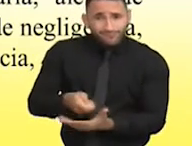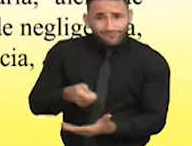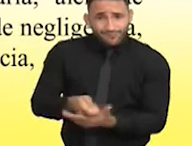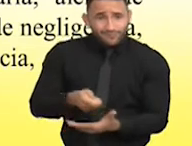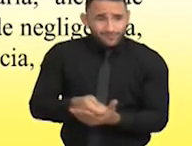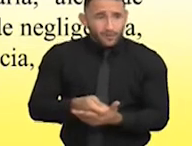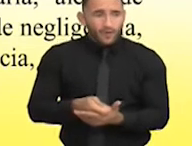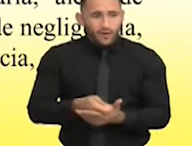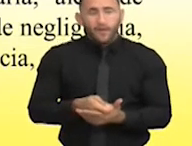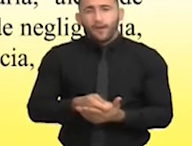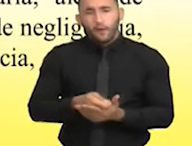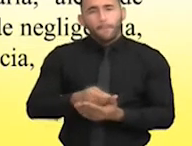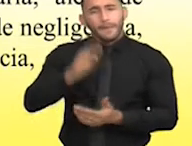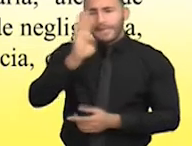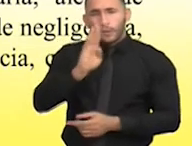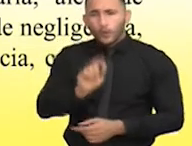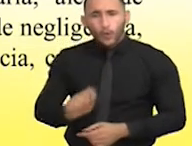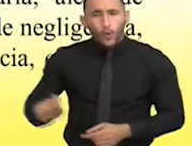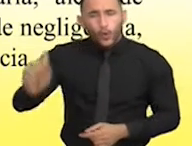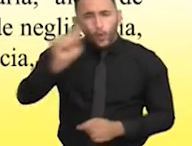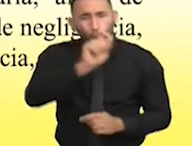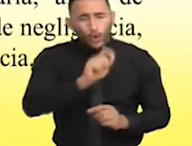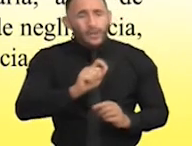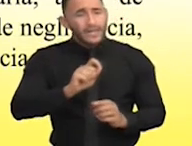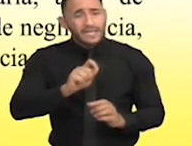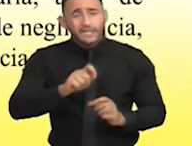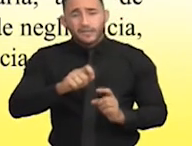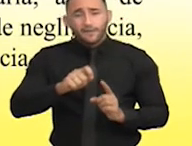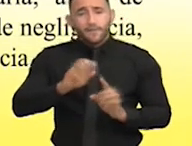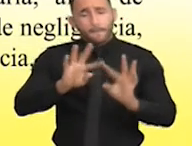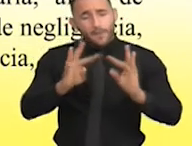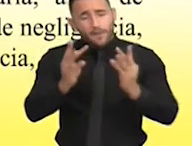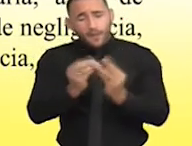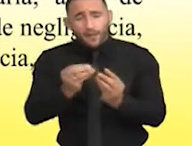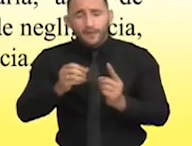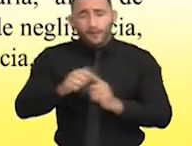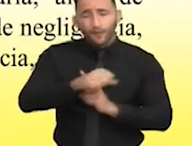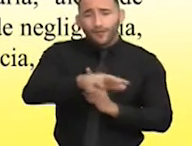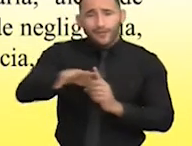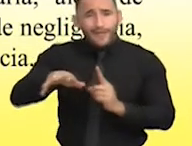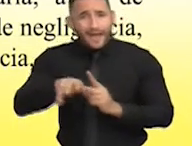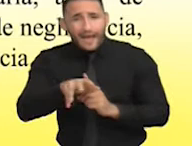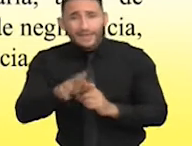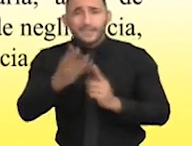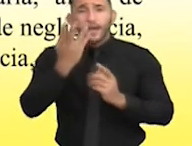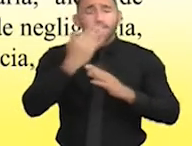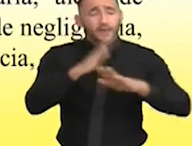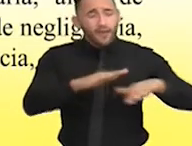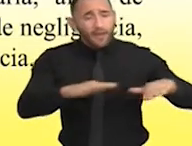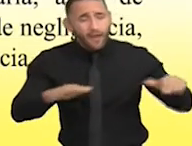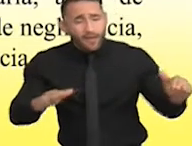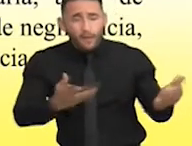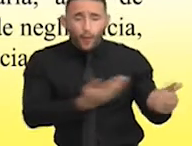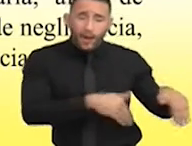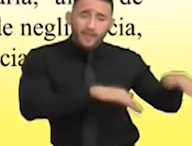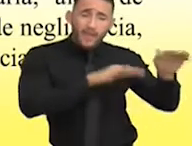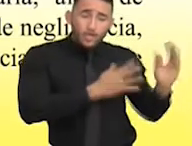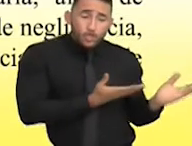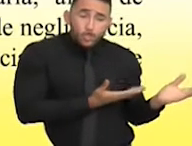poder público, da família e da sociedade, assegurar a criança, ao adolescente e ao jovem, com